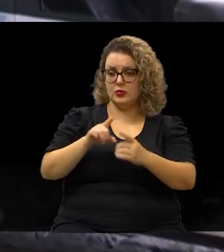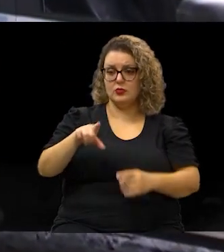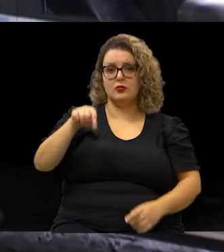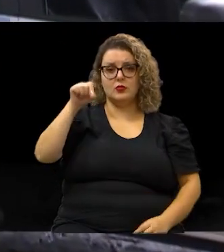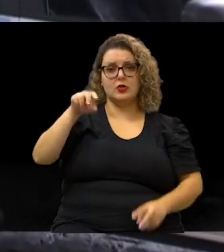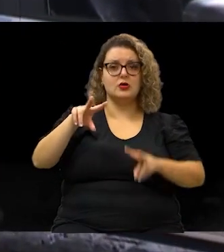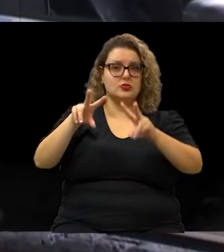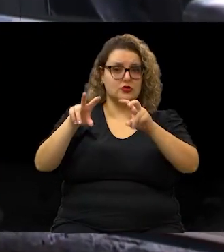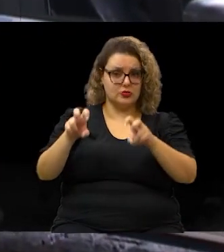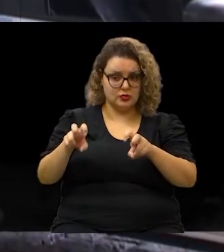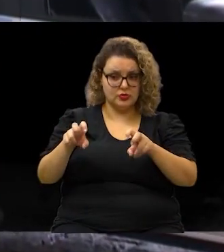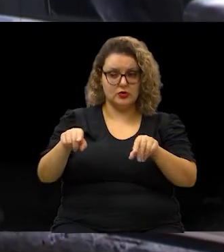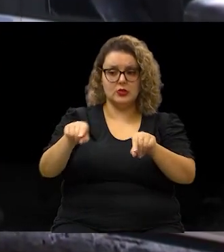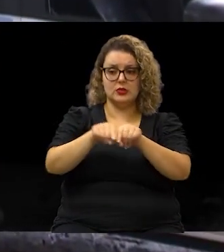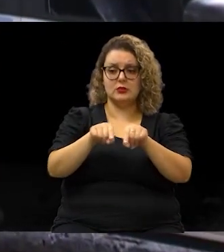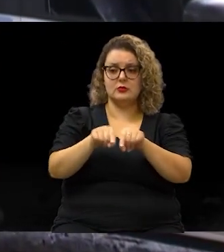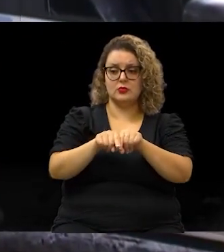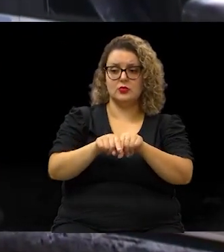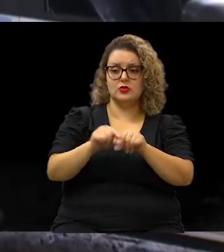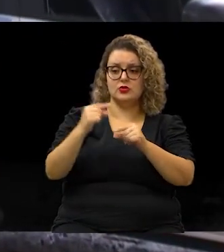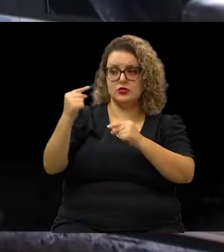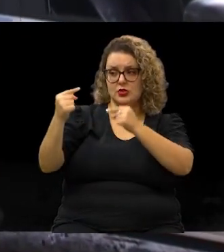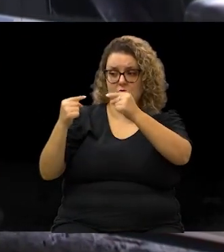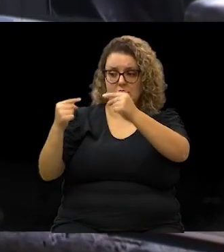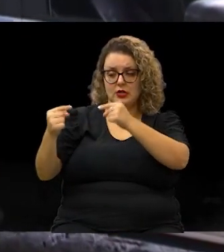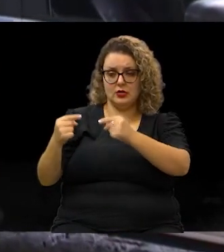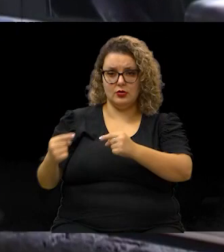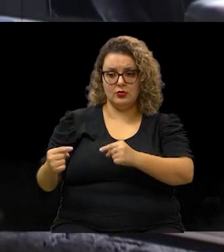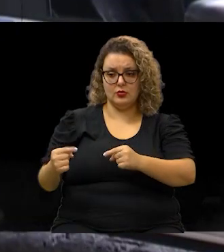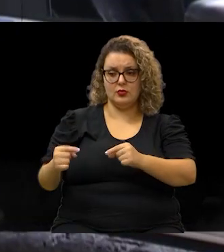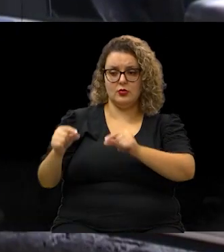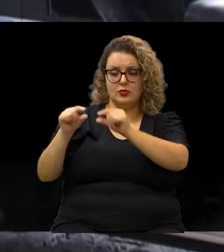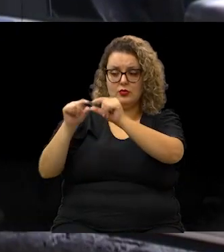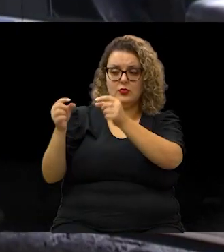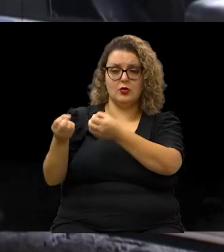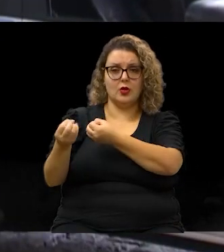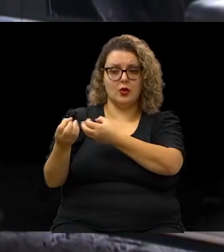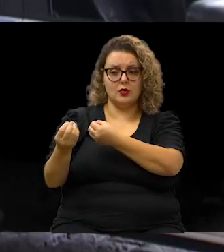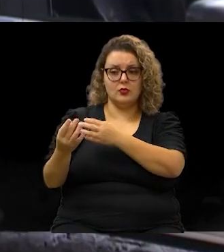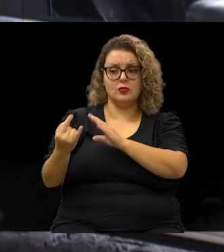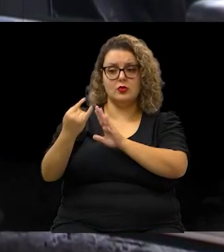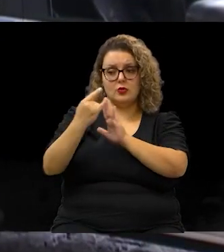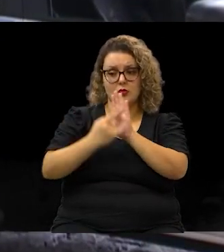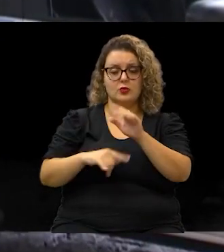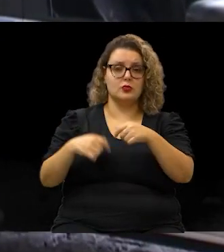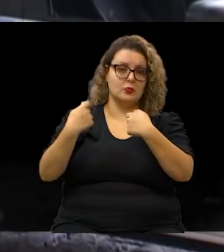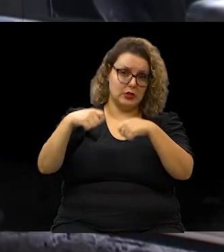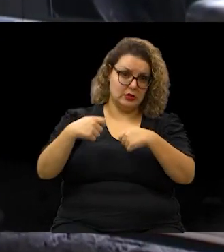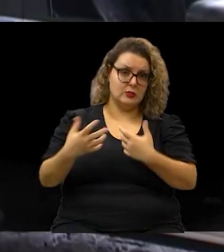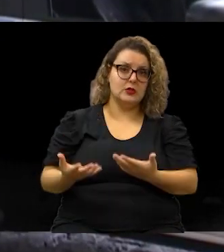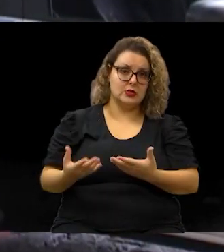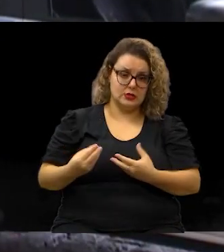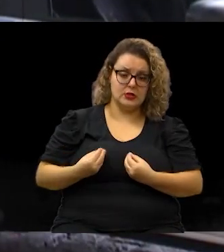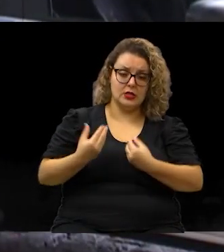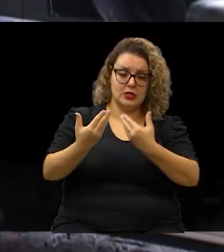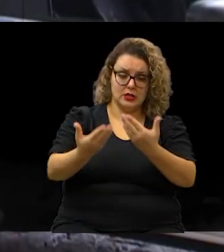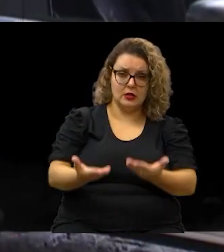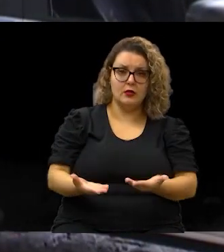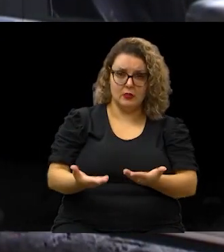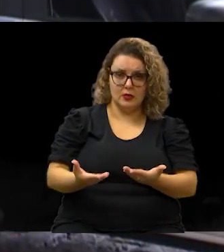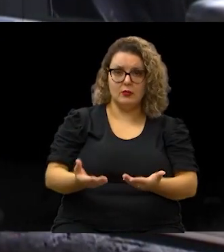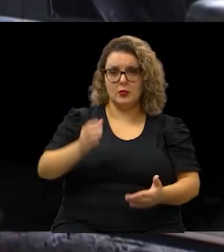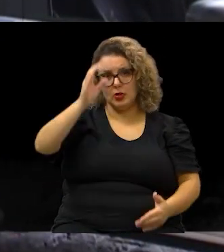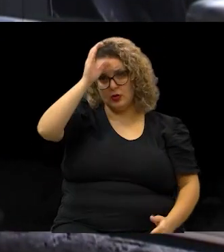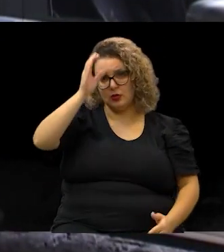o assunto, inclusive na frente de cada assunto, nós colocamos um botão informativo com documentos que é necessário que sejam trazidos para que o